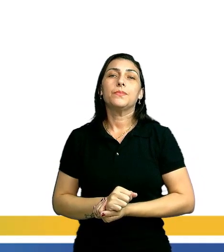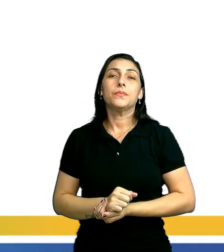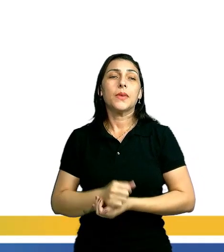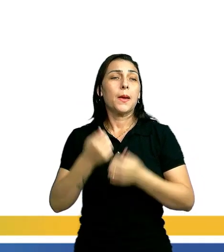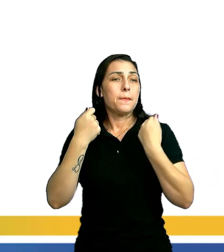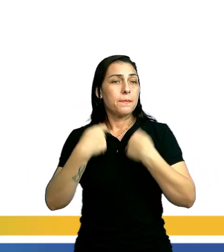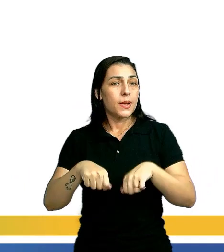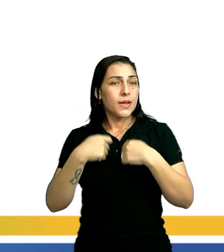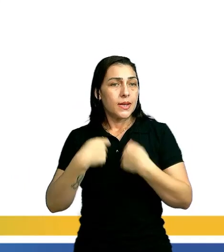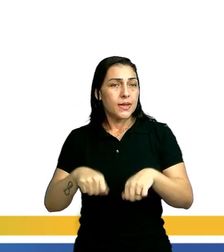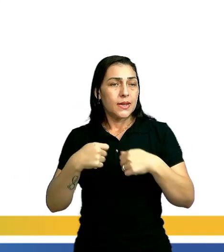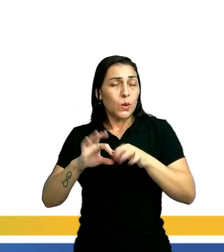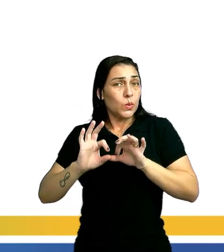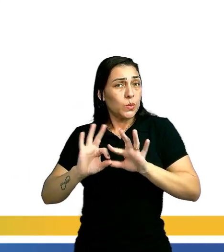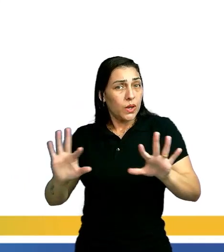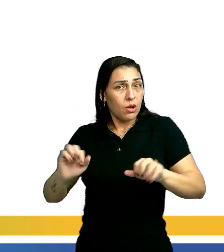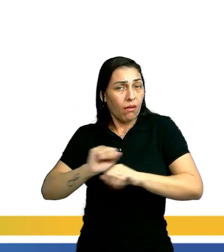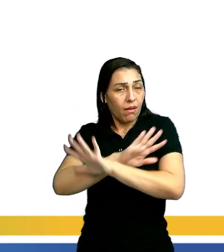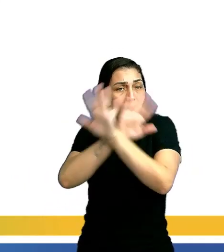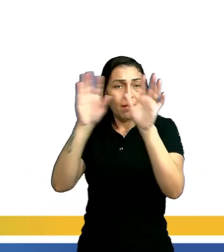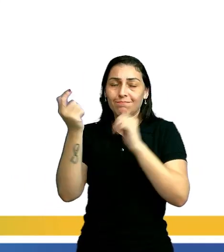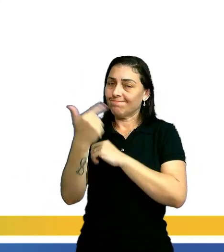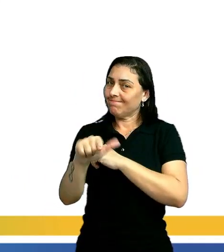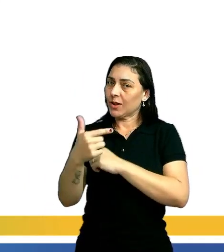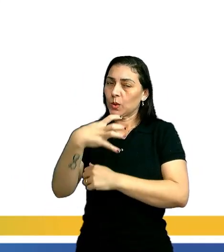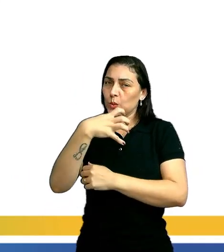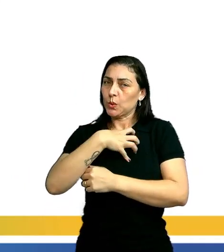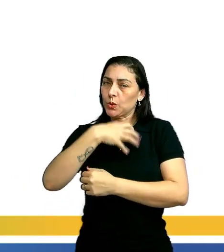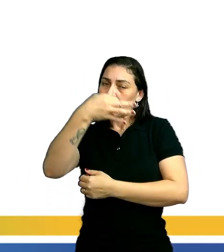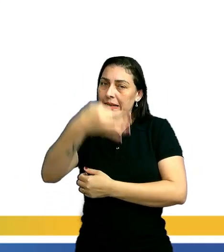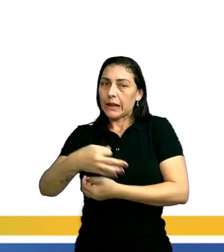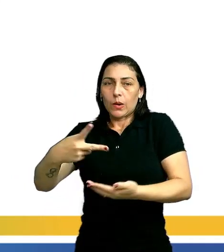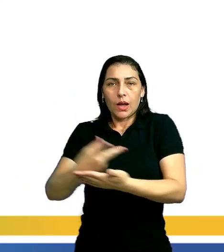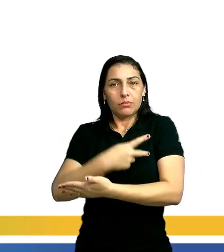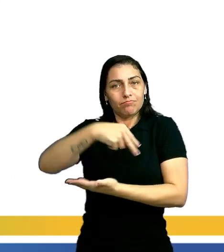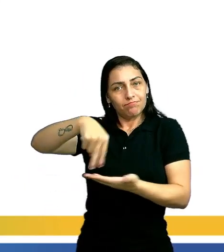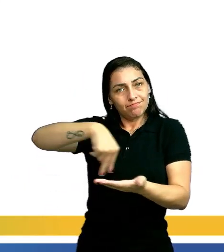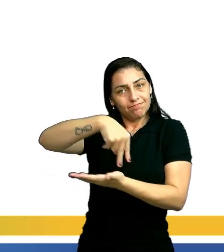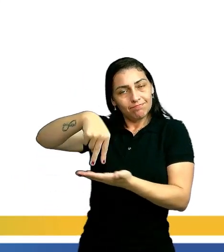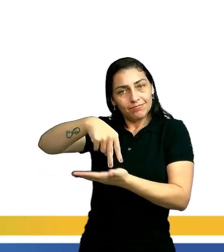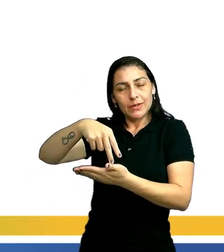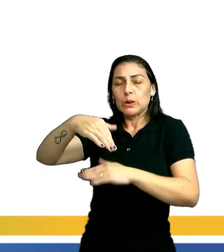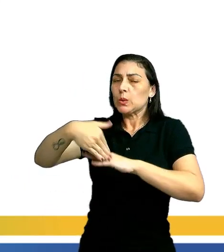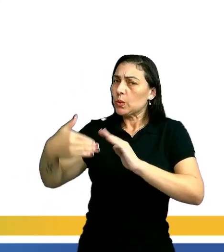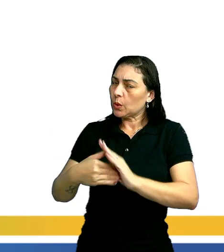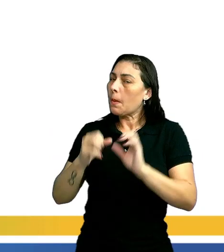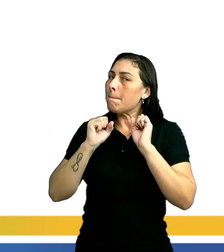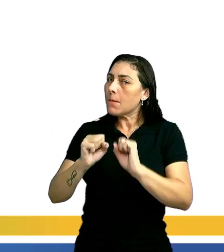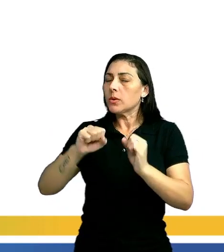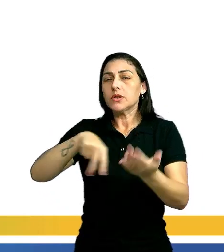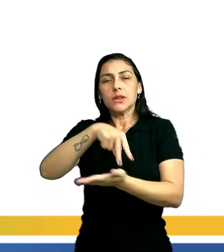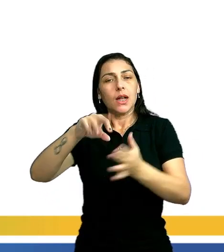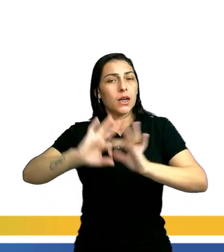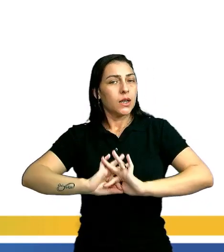Preciso dizer, claro, que não há jeito certo ou errado de dançar. Todos podem dançar, independente